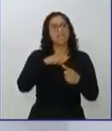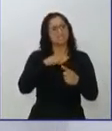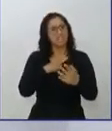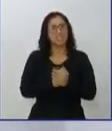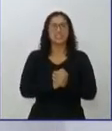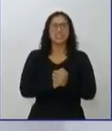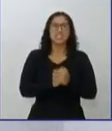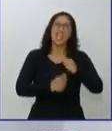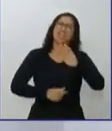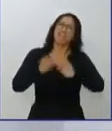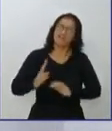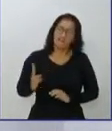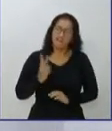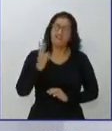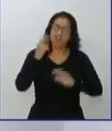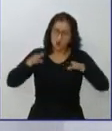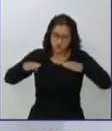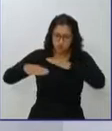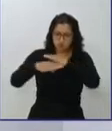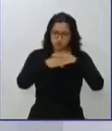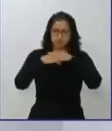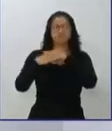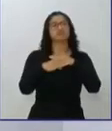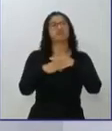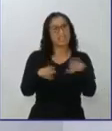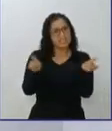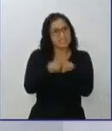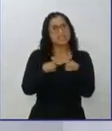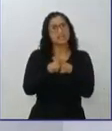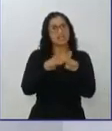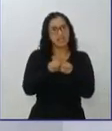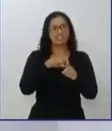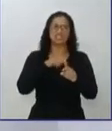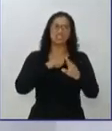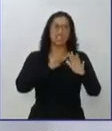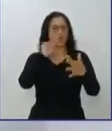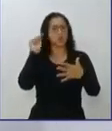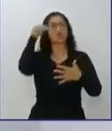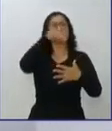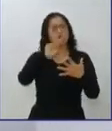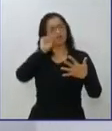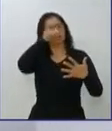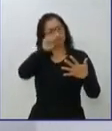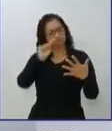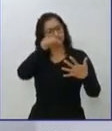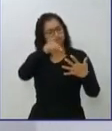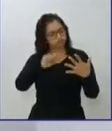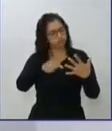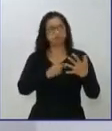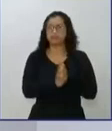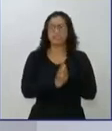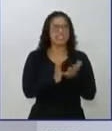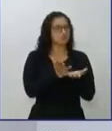defendemos. As bandeiras que ele fez pelo país, queremos fazer do Mato Grosso do Sul combate à corrupção, nomear pessoas